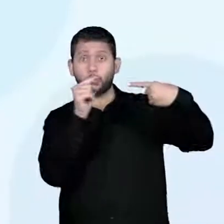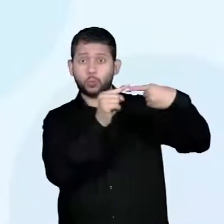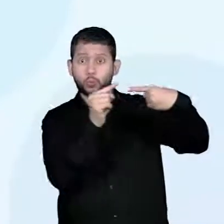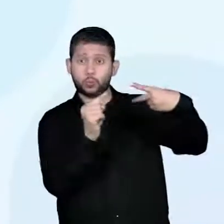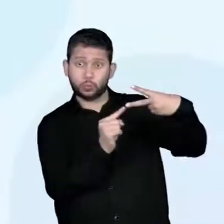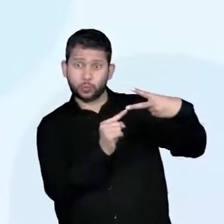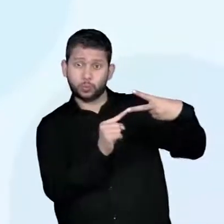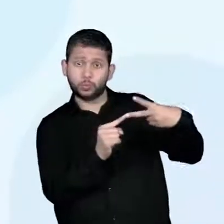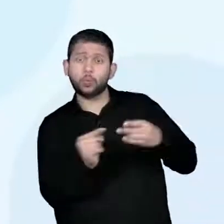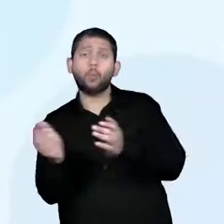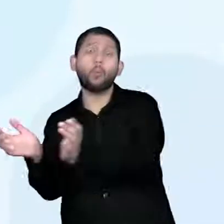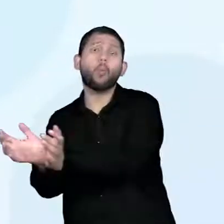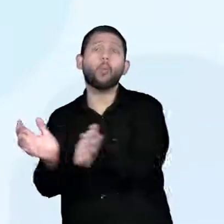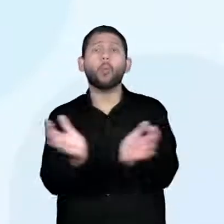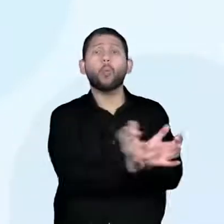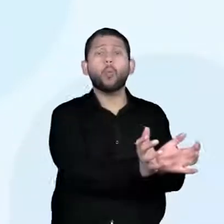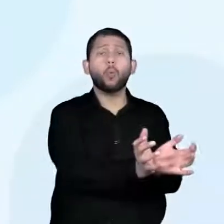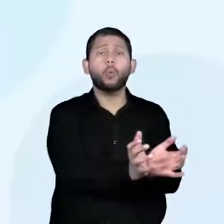inicialmente aqui,